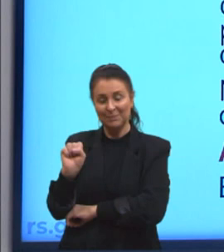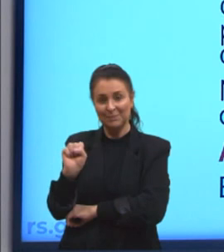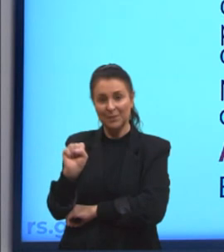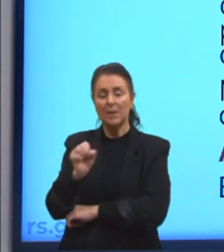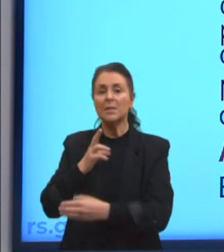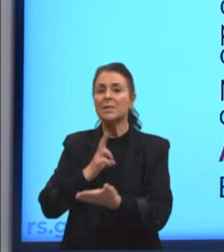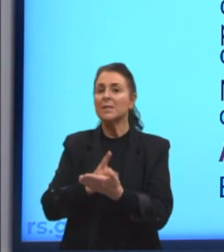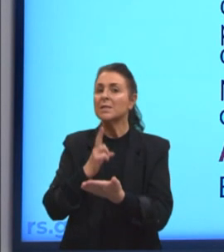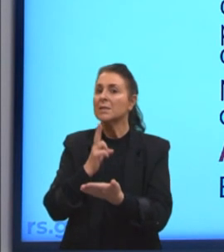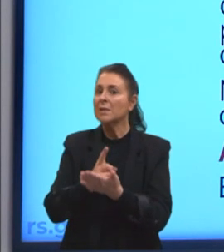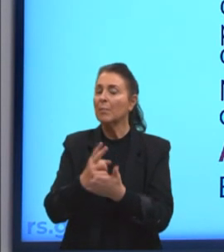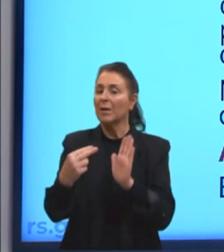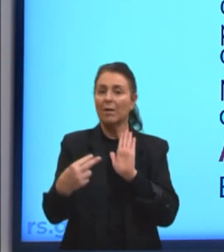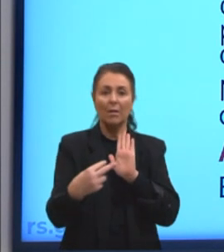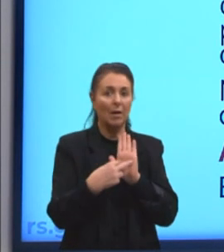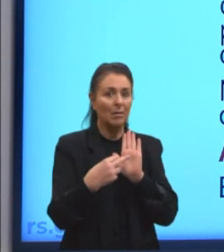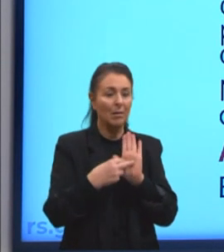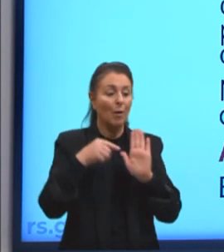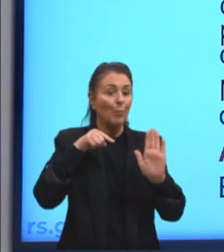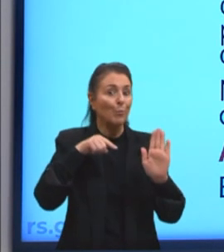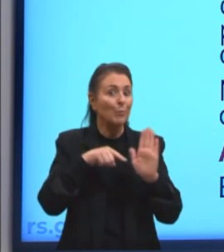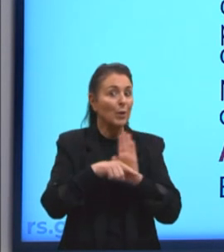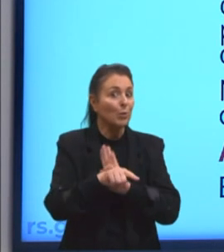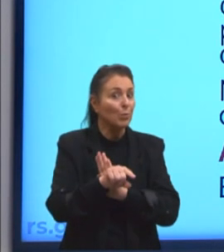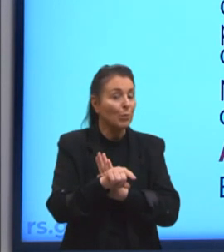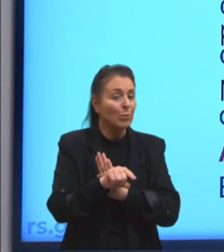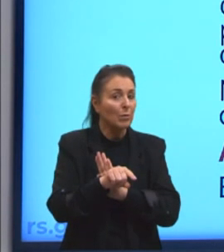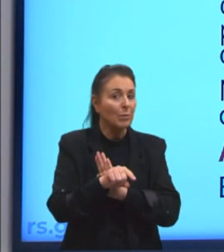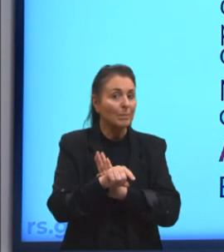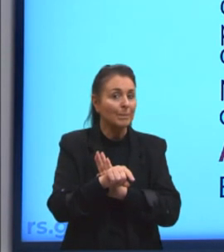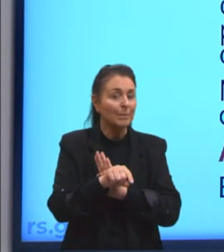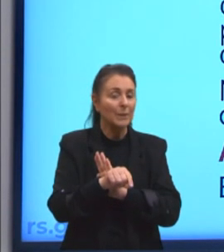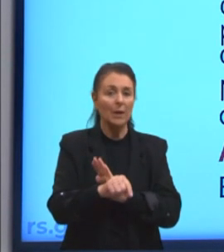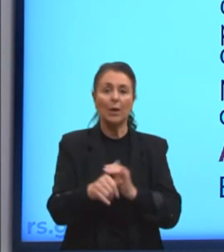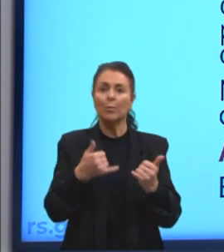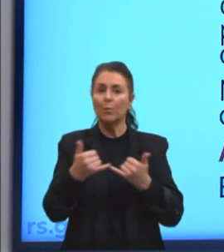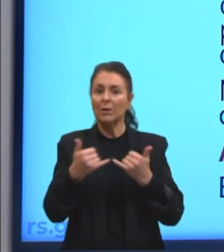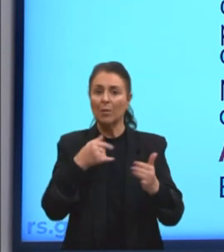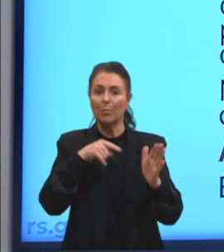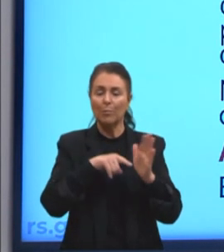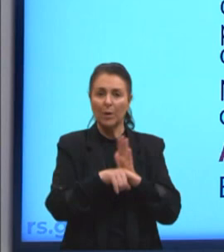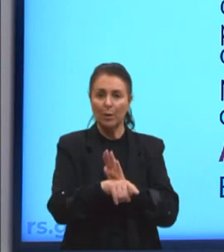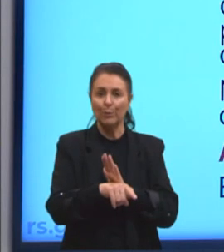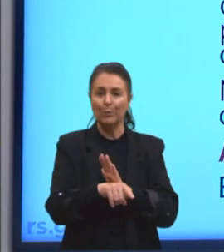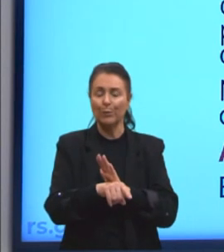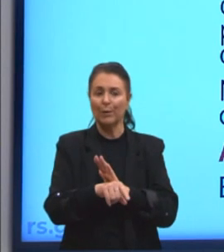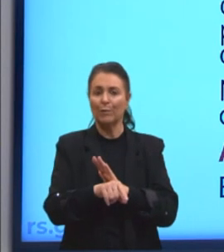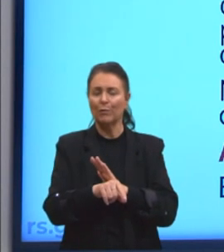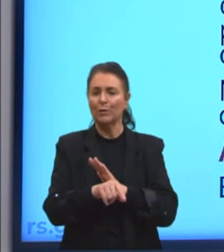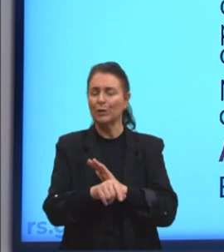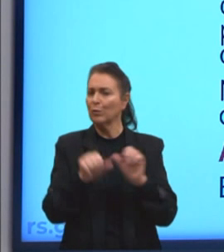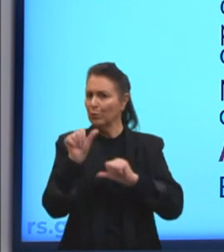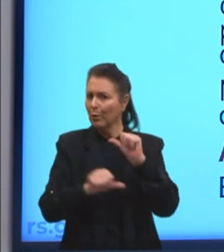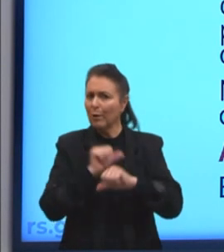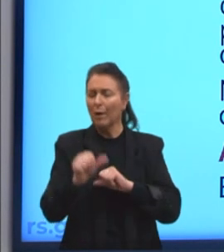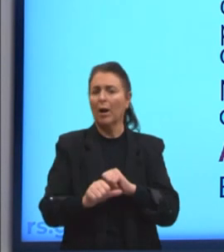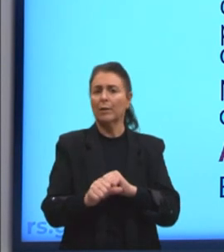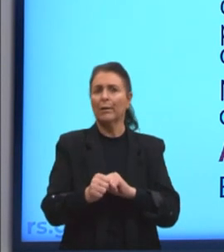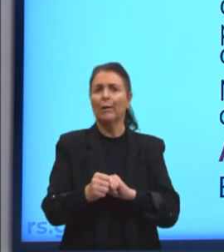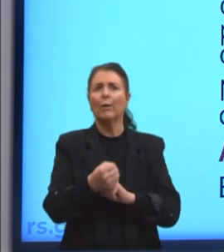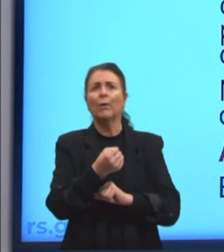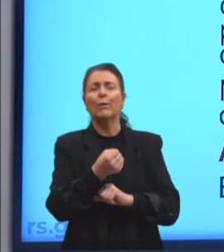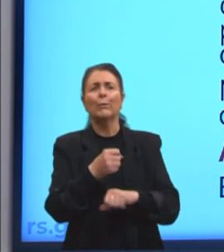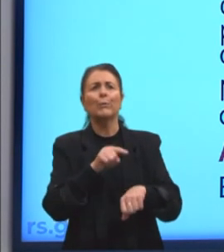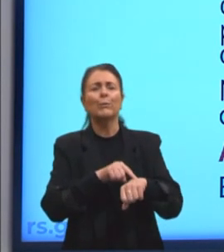Sempre fiquem atentos à pergunta, né, gente? Se aqui, por exemplo, a pergunta fosse o seguinte, quanto tempo vai